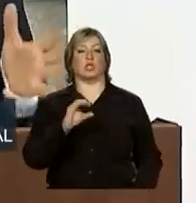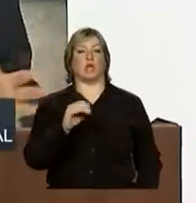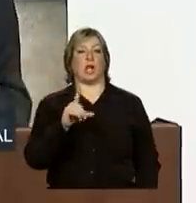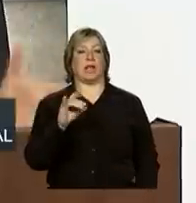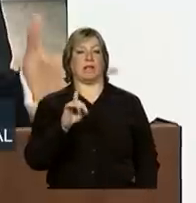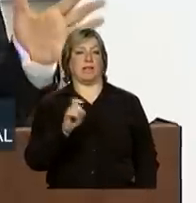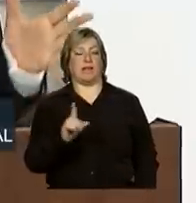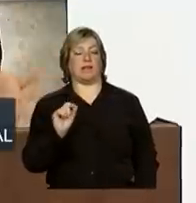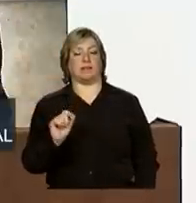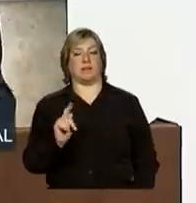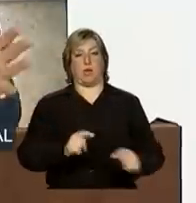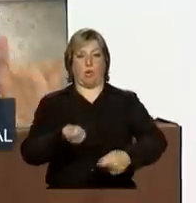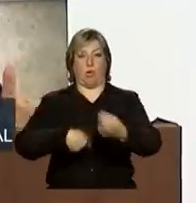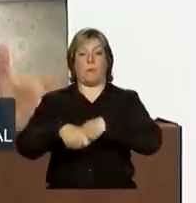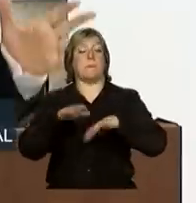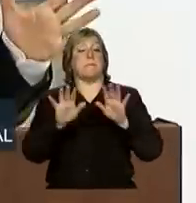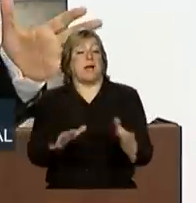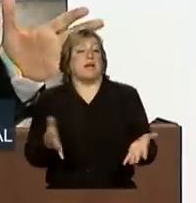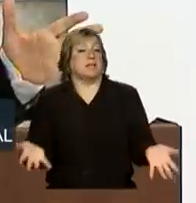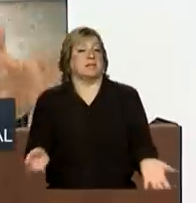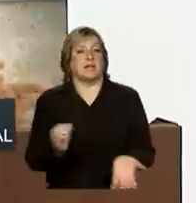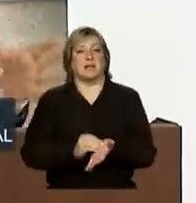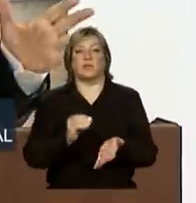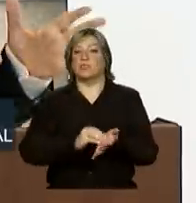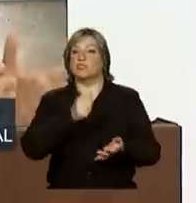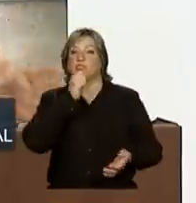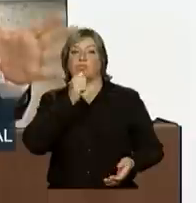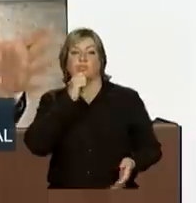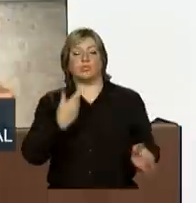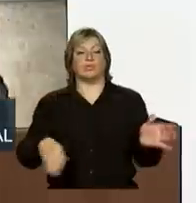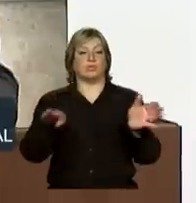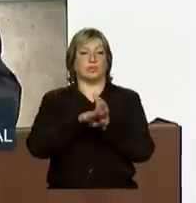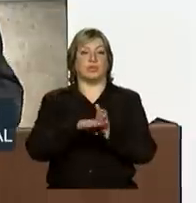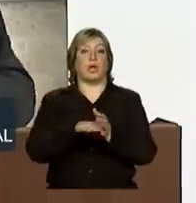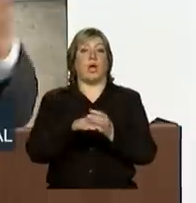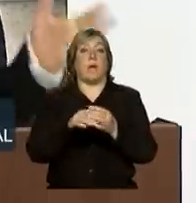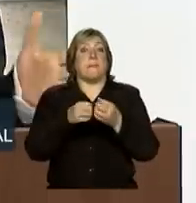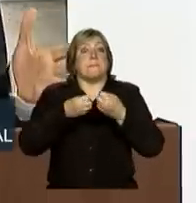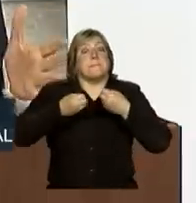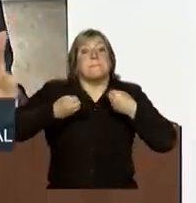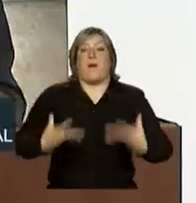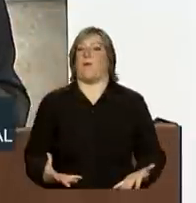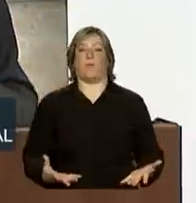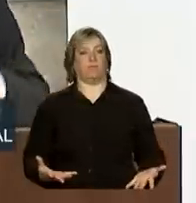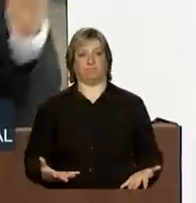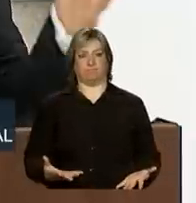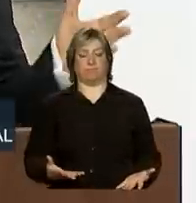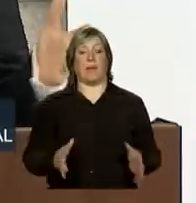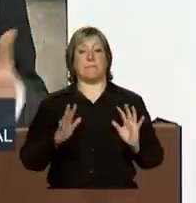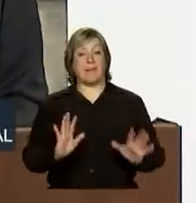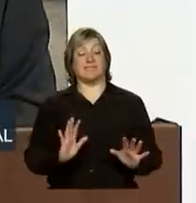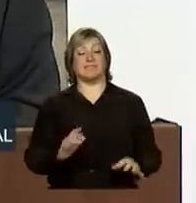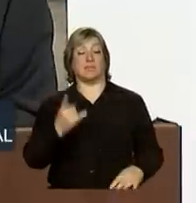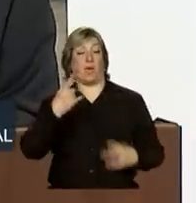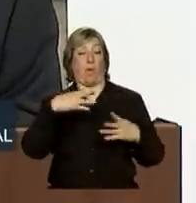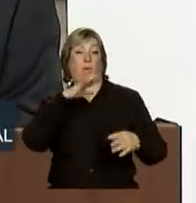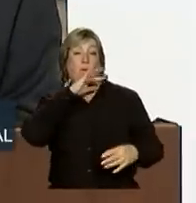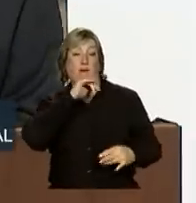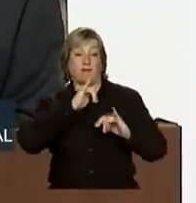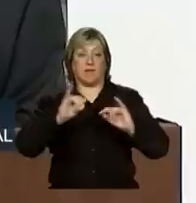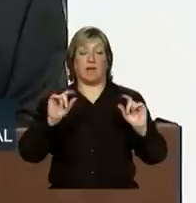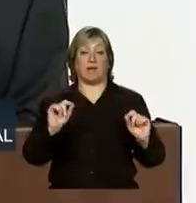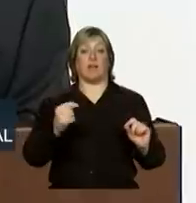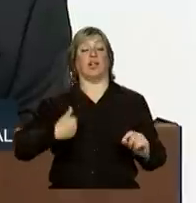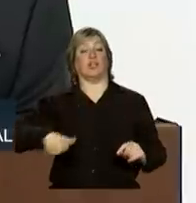infelizmente, ainda não chegamos no patamar adequado. Então, a má notícia é que ainda estamos entre